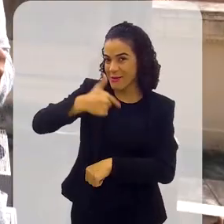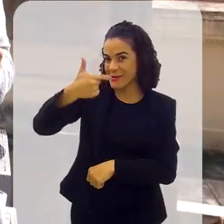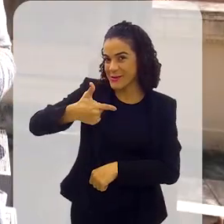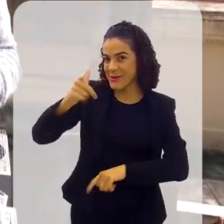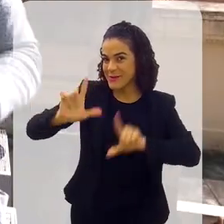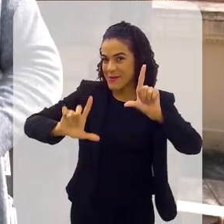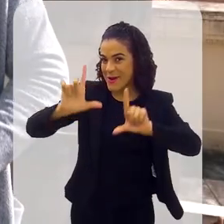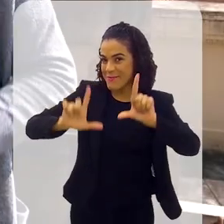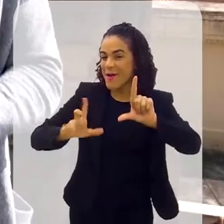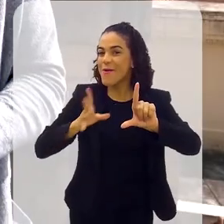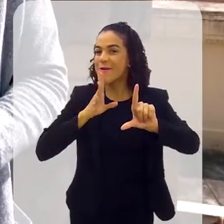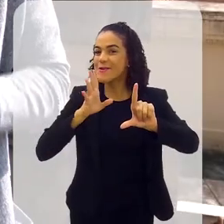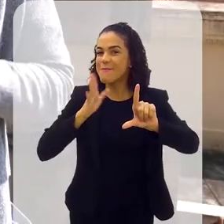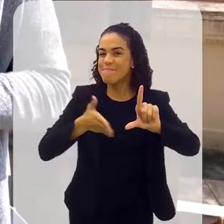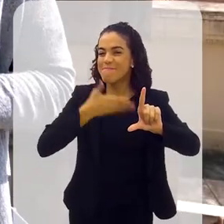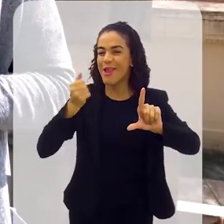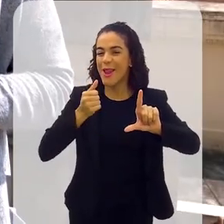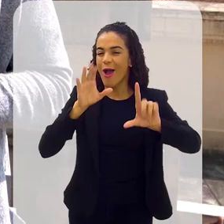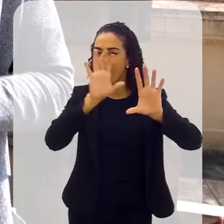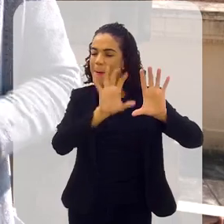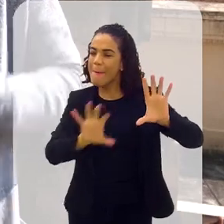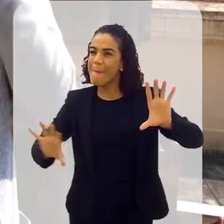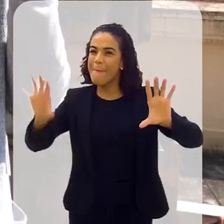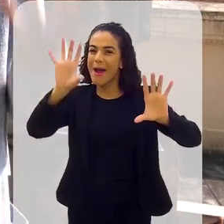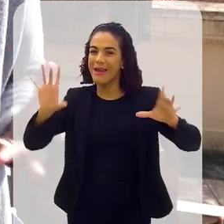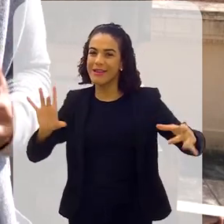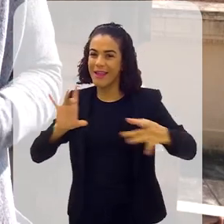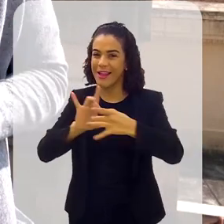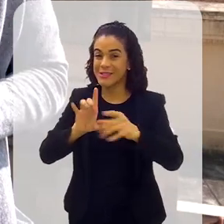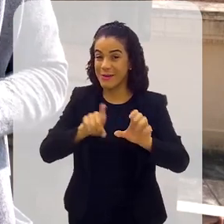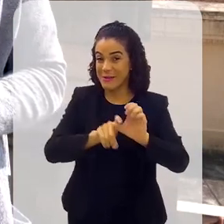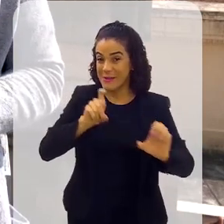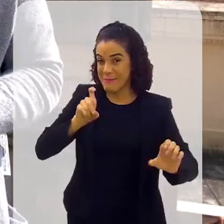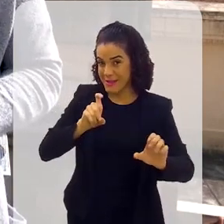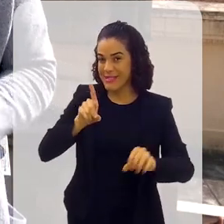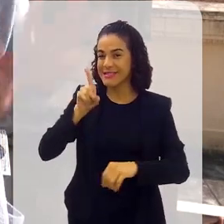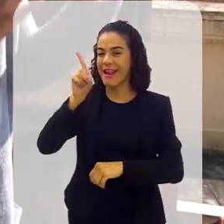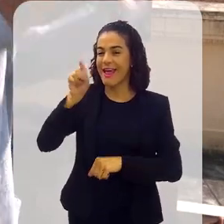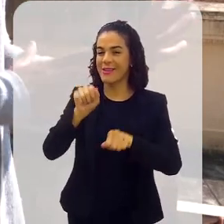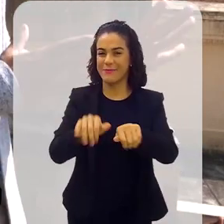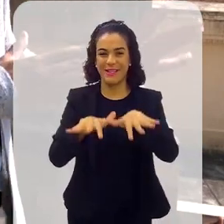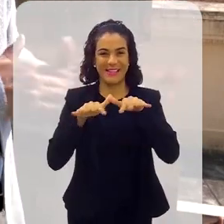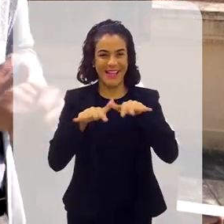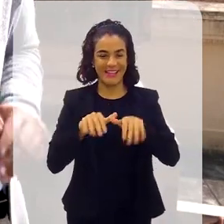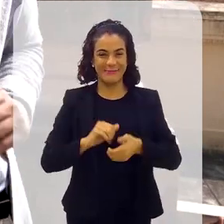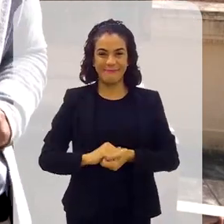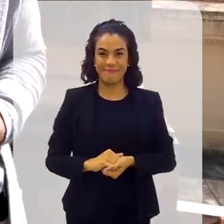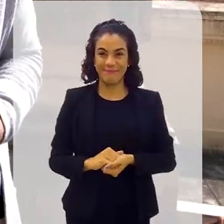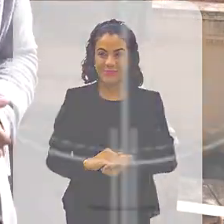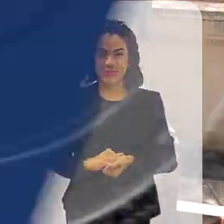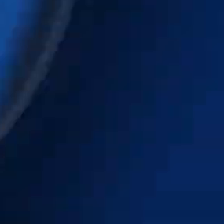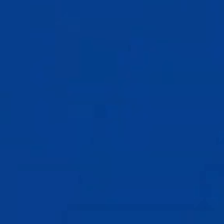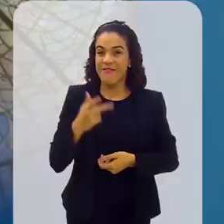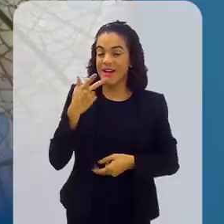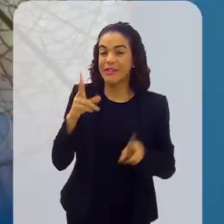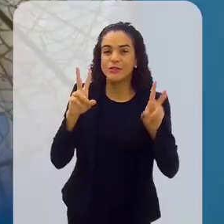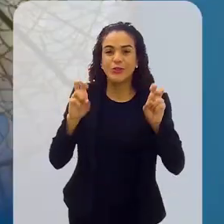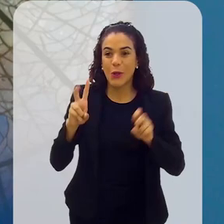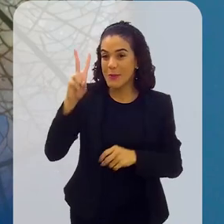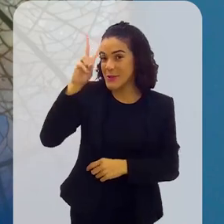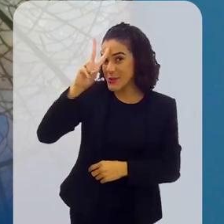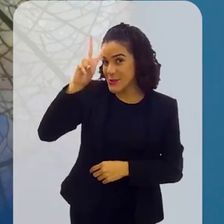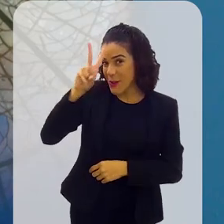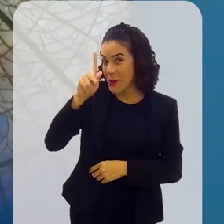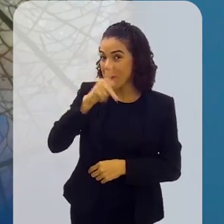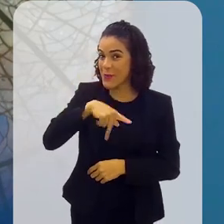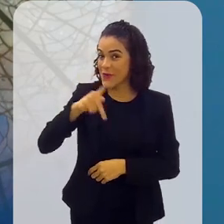espero no próximo programa para conhecer um pouco mais da decoração do palácio e a sua relação com a independência no plenário. Até lá! E quando